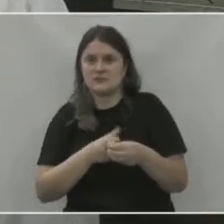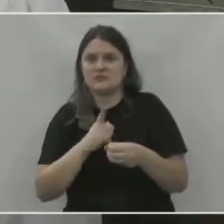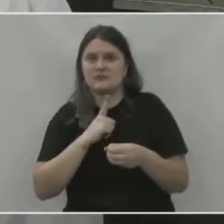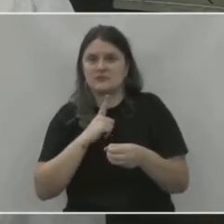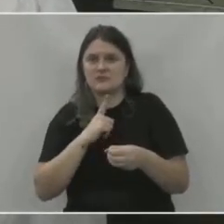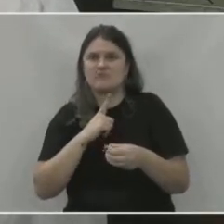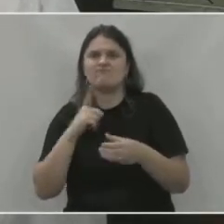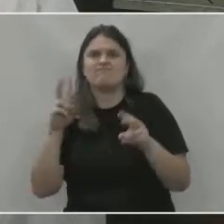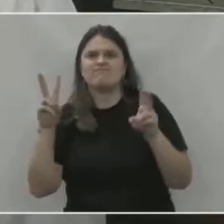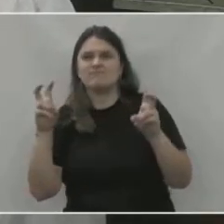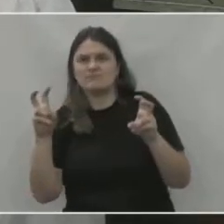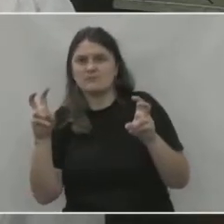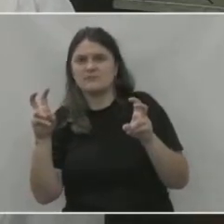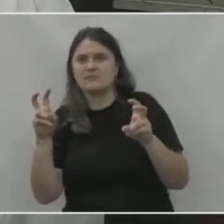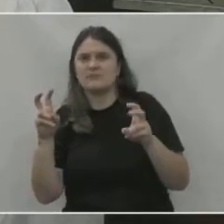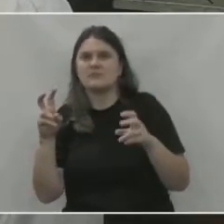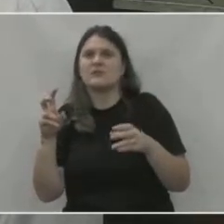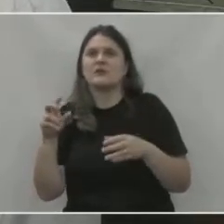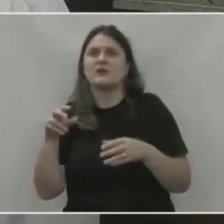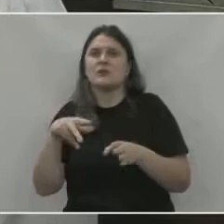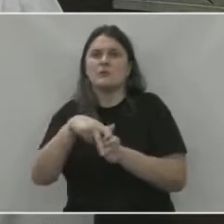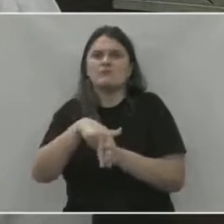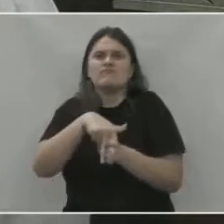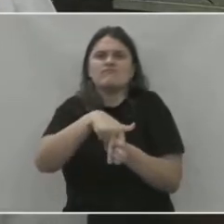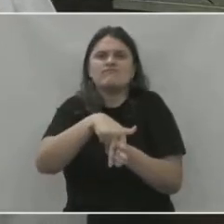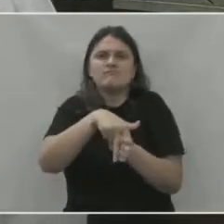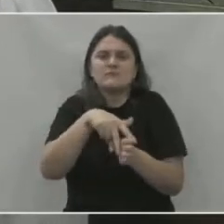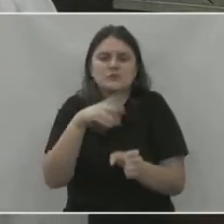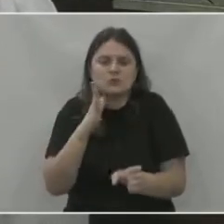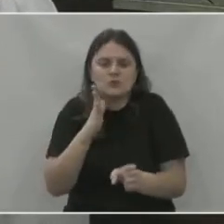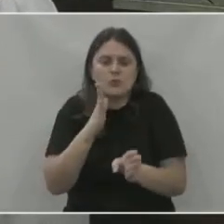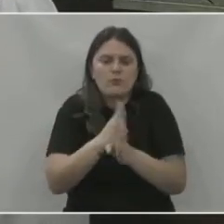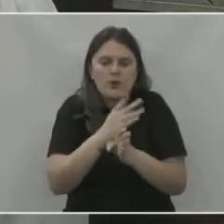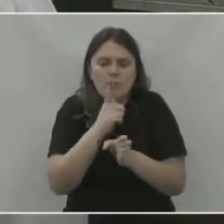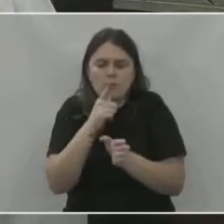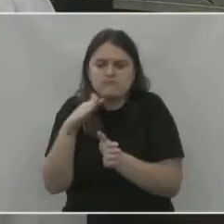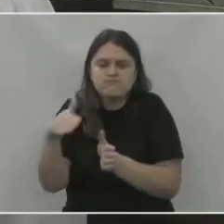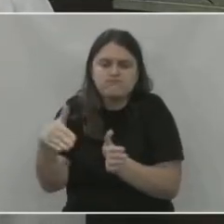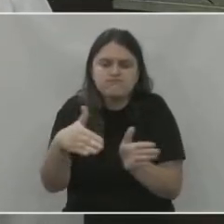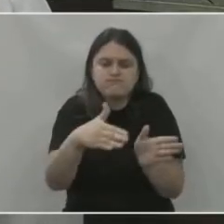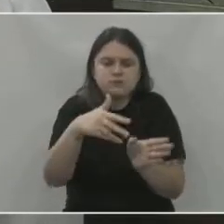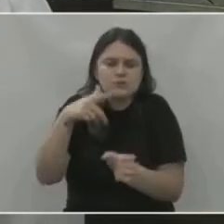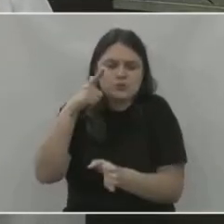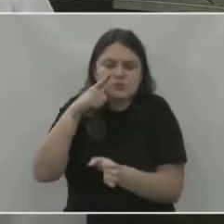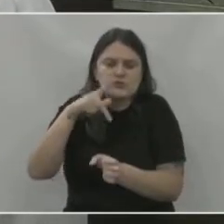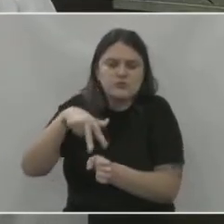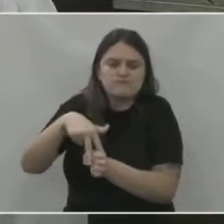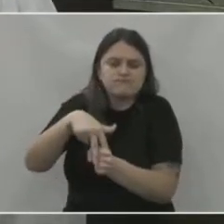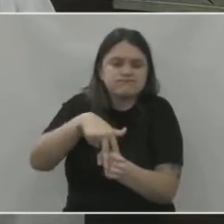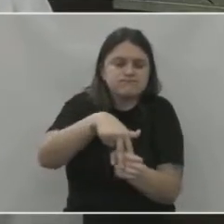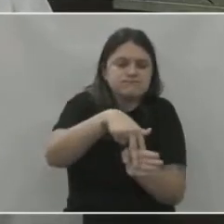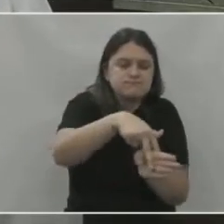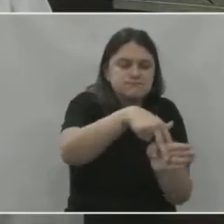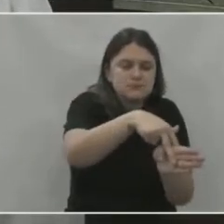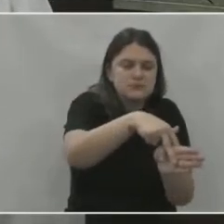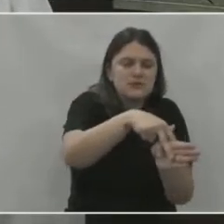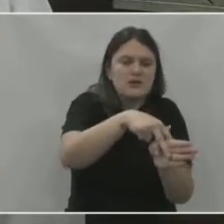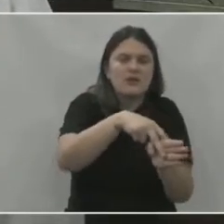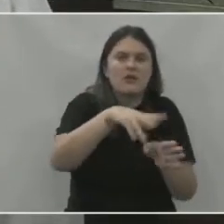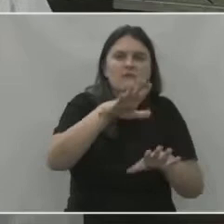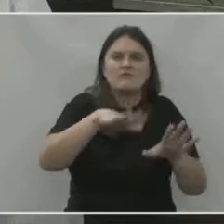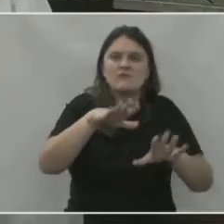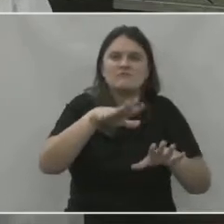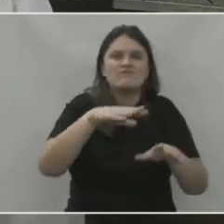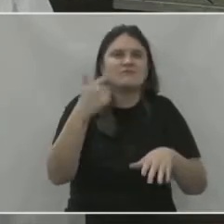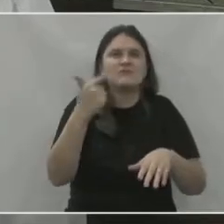Siqueira Cortes, que foi esse tropeiro que descobriu que dava para passar pelo rio Iguaçu em épocas que